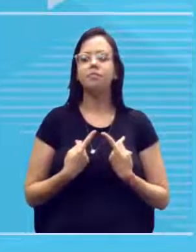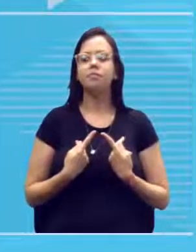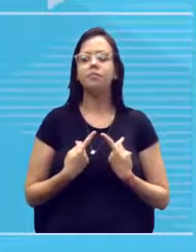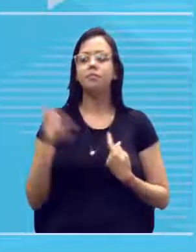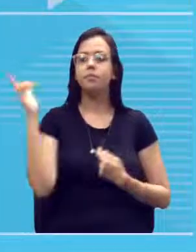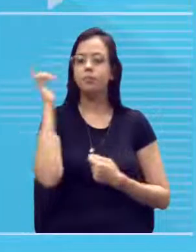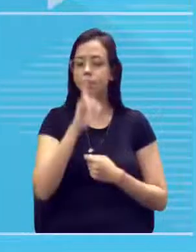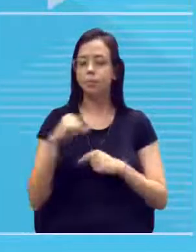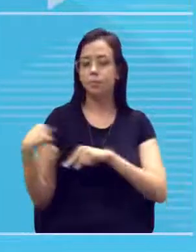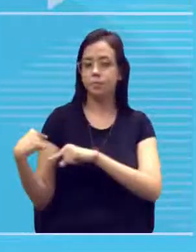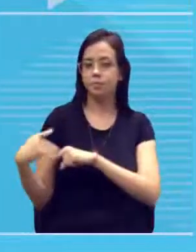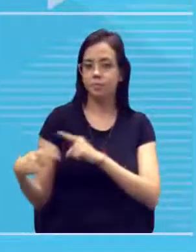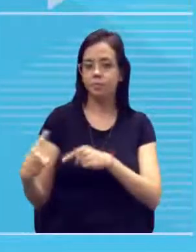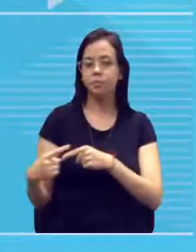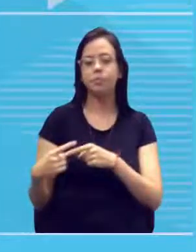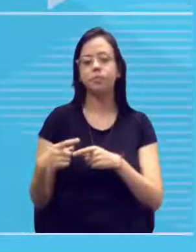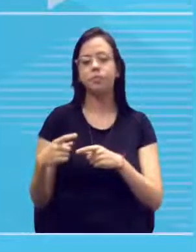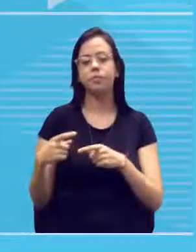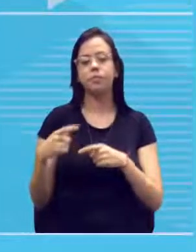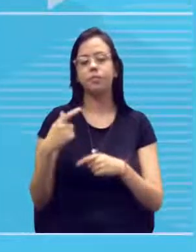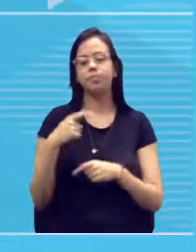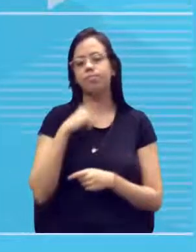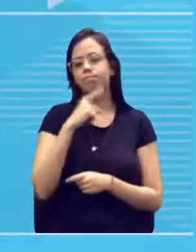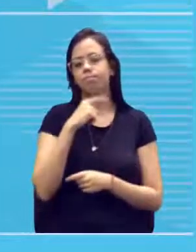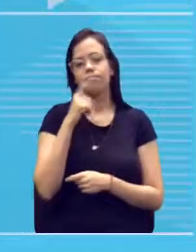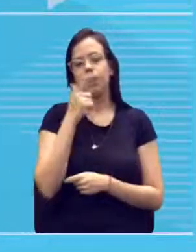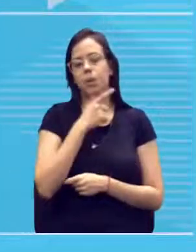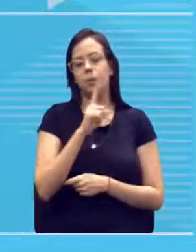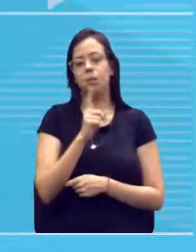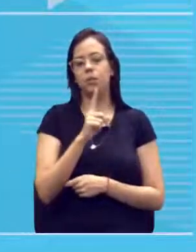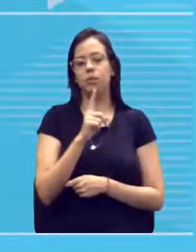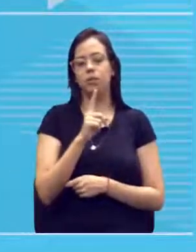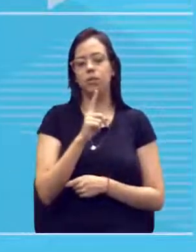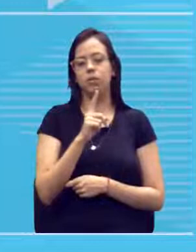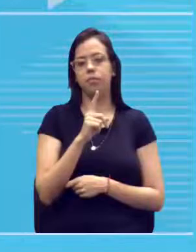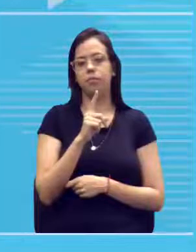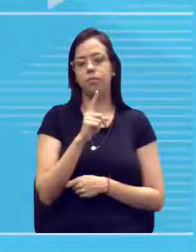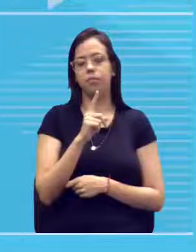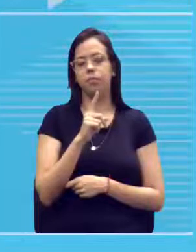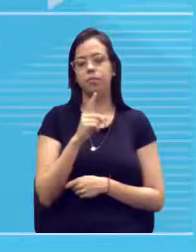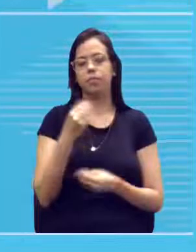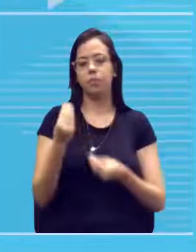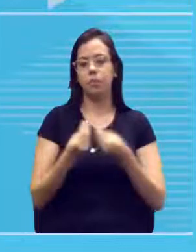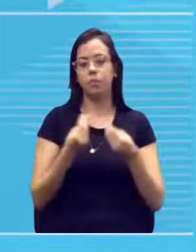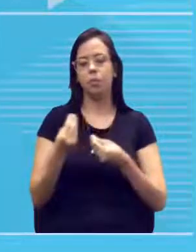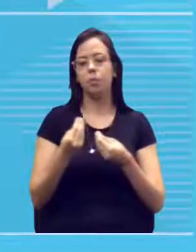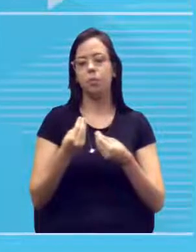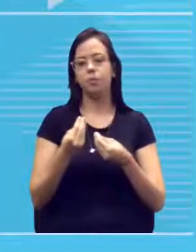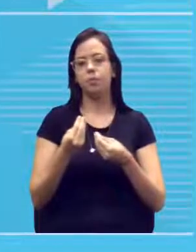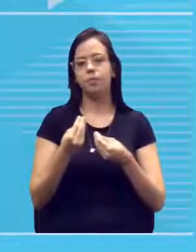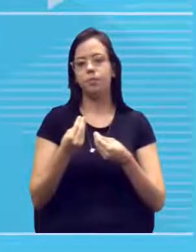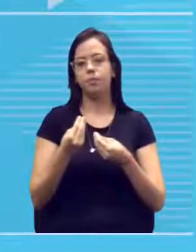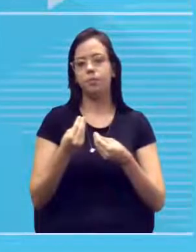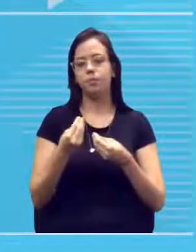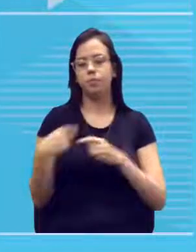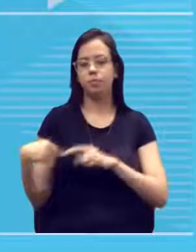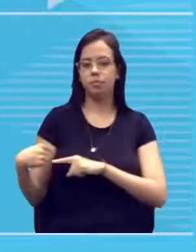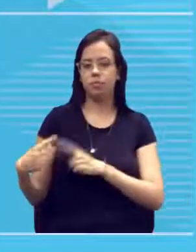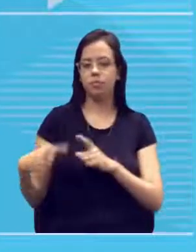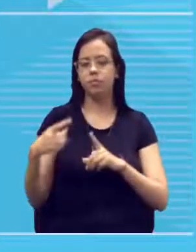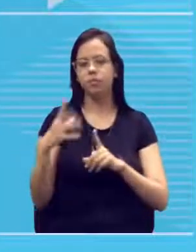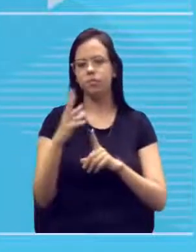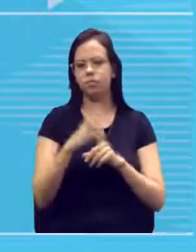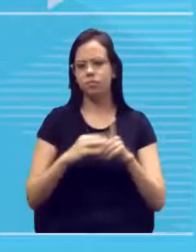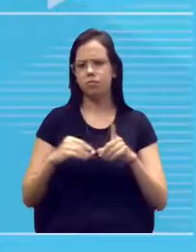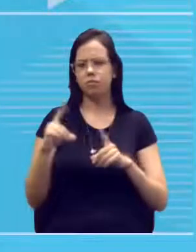reproduzirmos, a gente não consegue nos reproduzir através de reprodução assexuada,